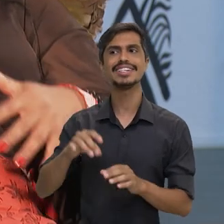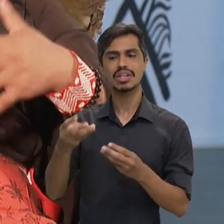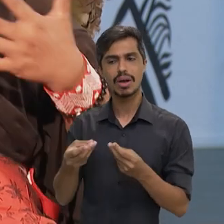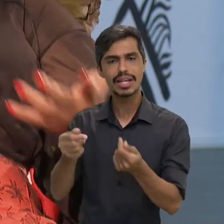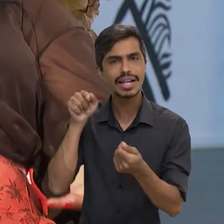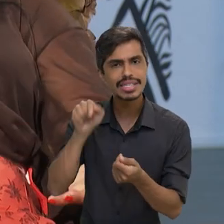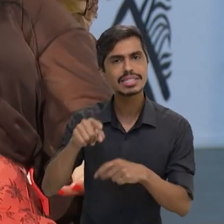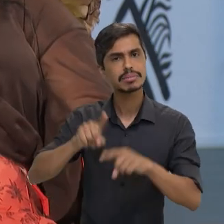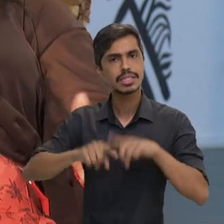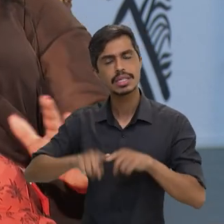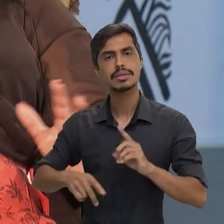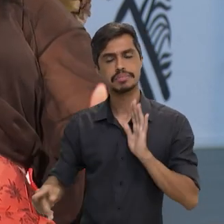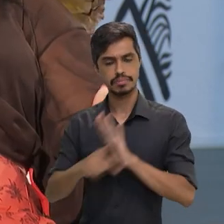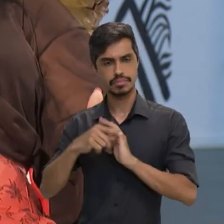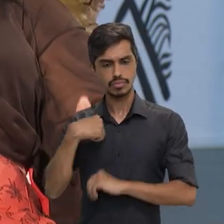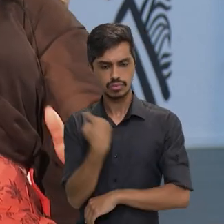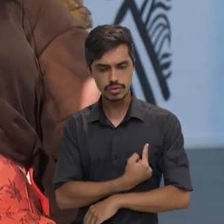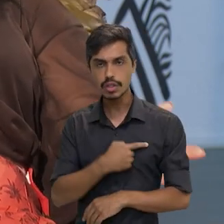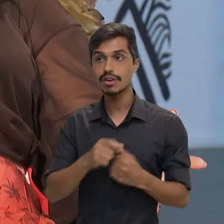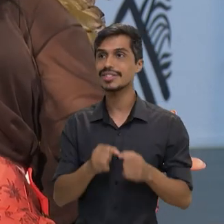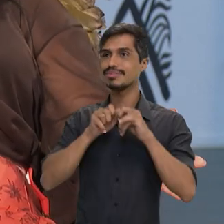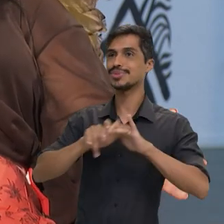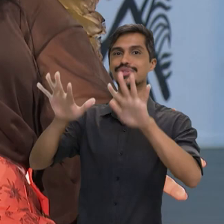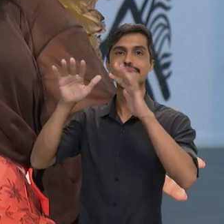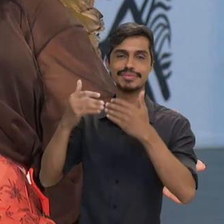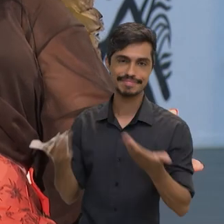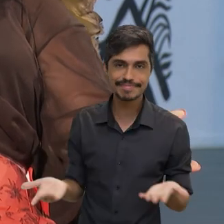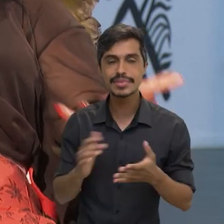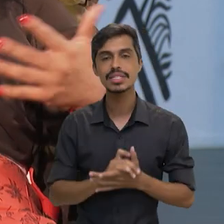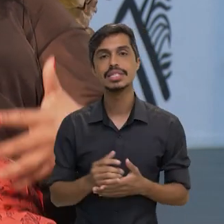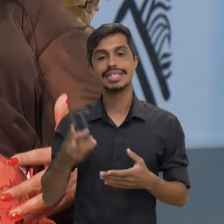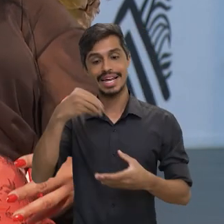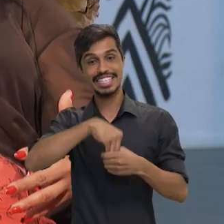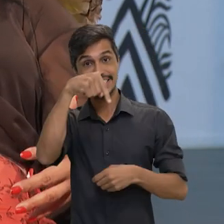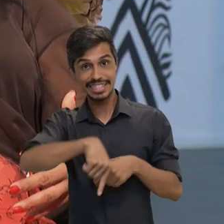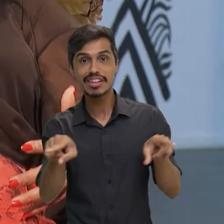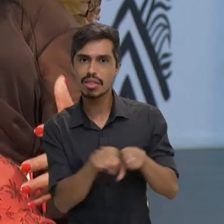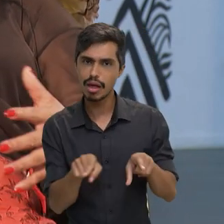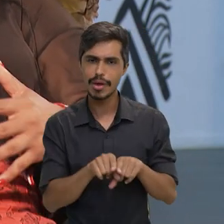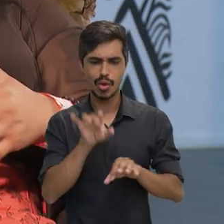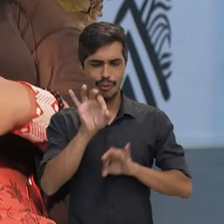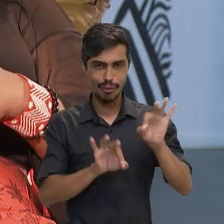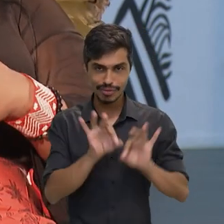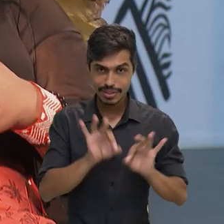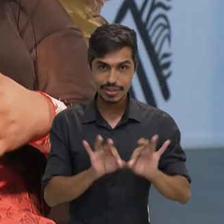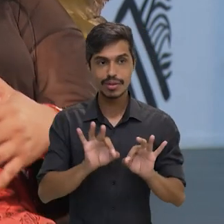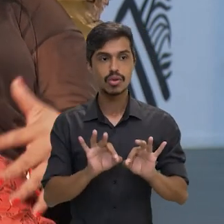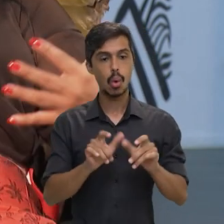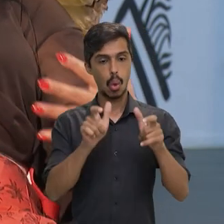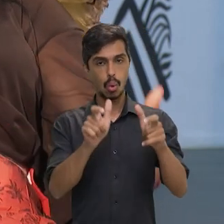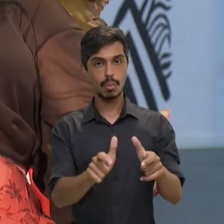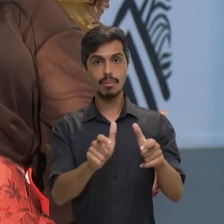produtos, desses materiais, artefatos que estão espalhados por aí, né? E aqui internamente também a gente organizar